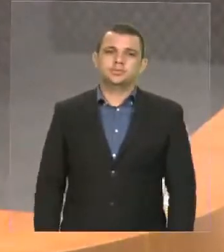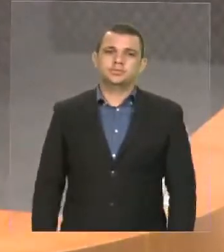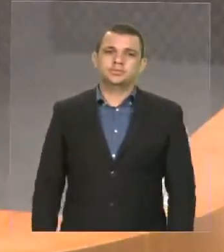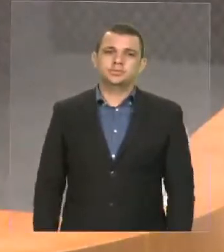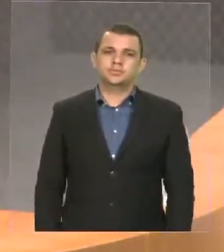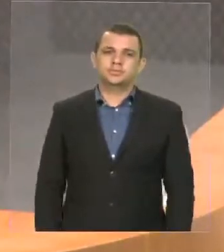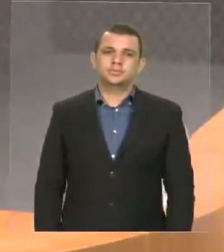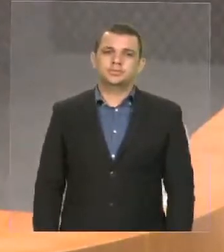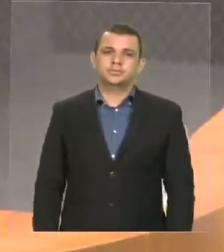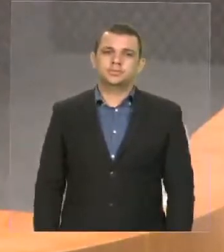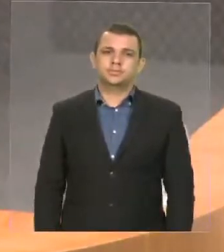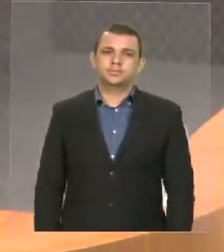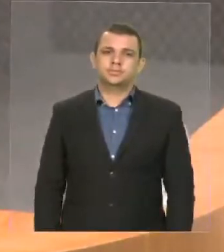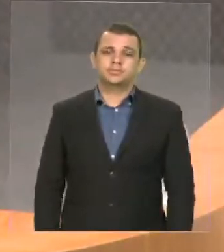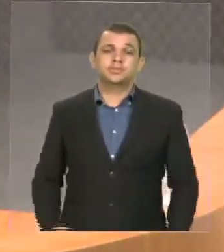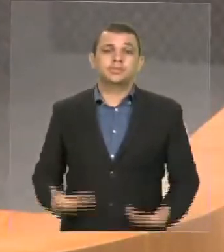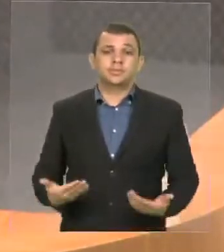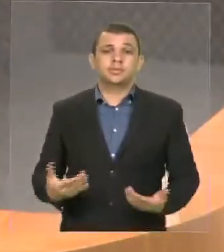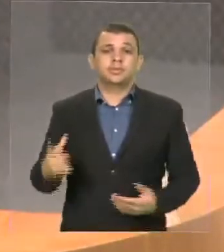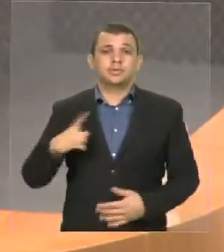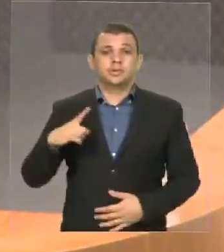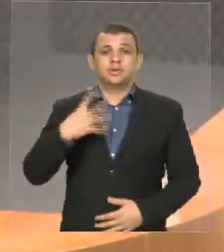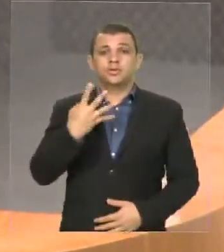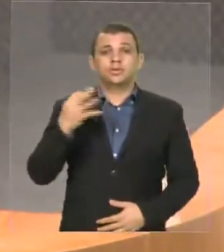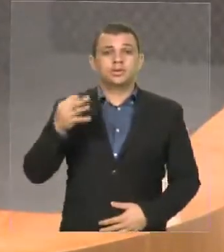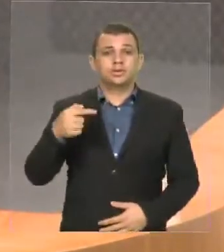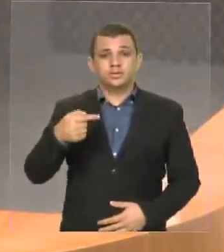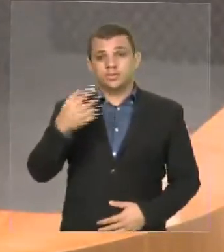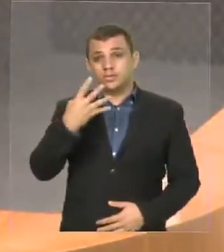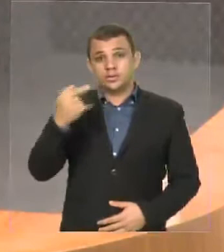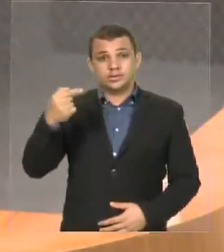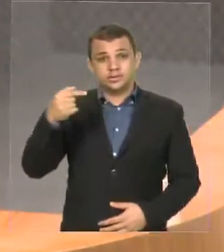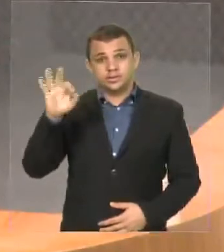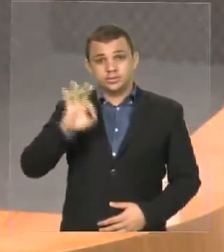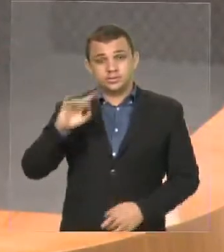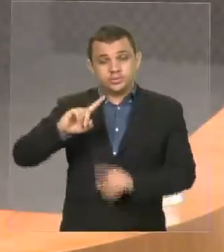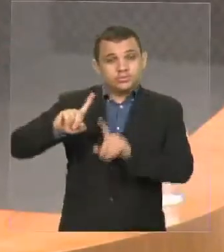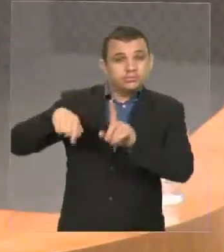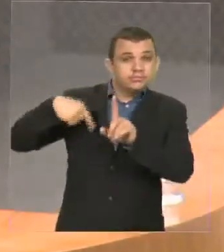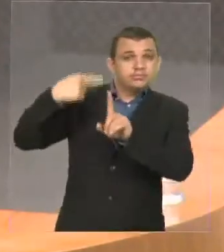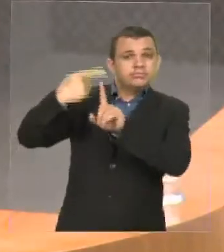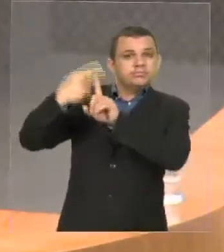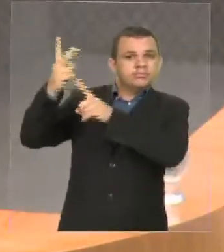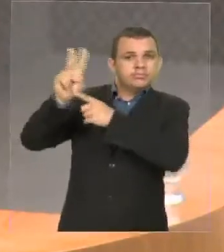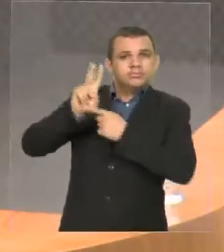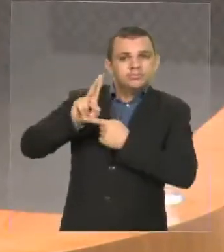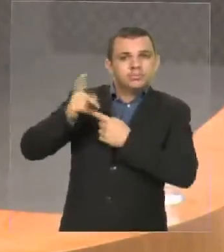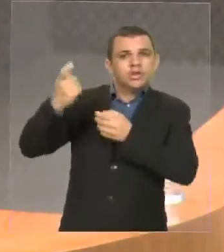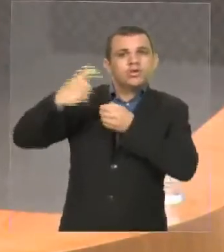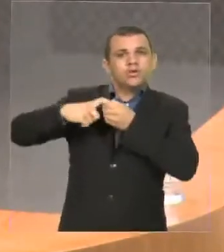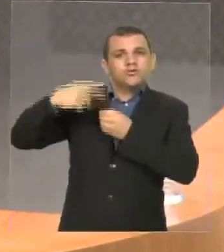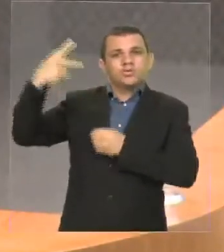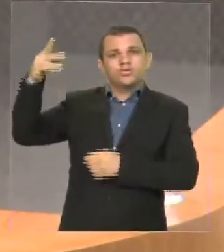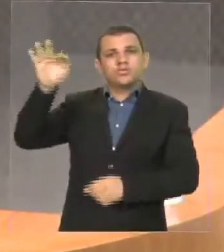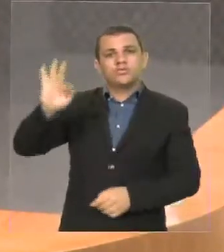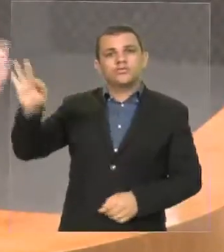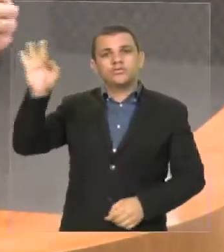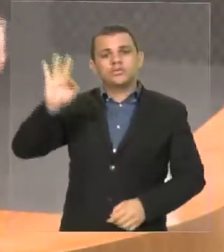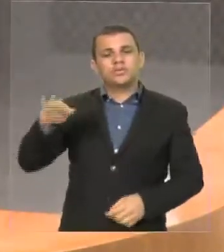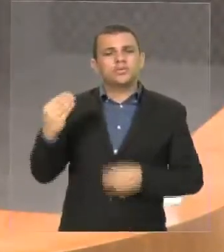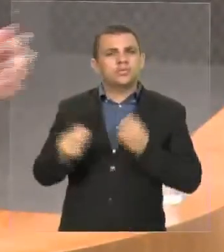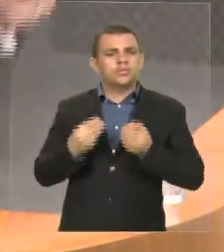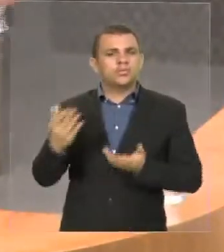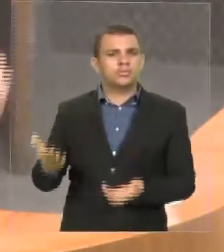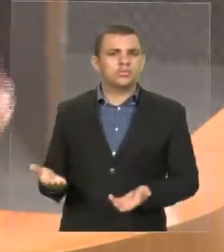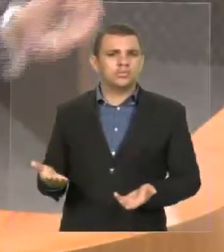Da onde ele está tirando 47% de previsão de aumento em verbas federais, de convênios federais? Esse